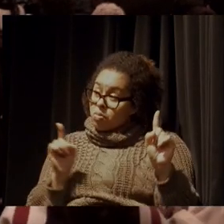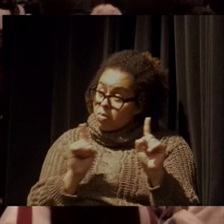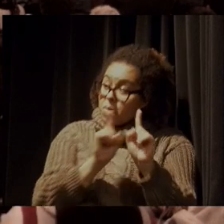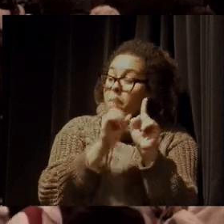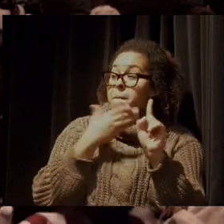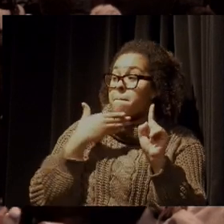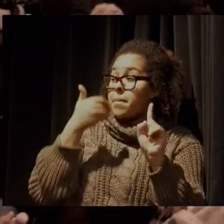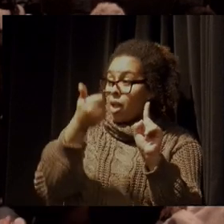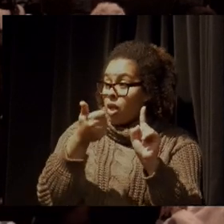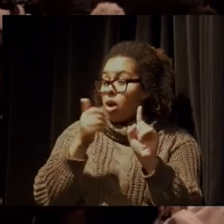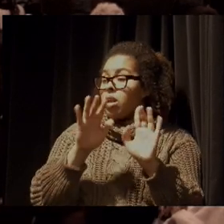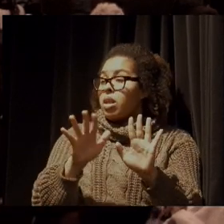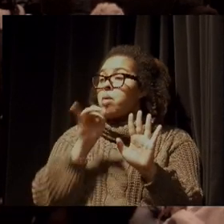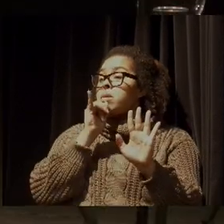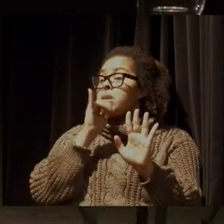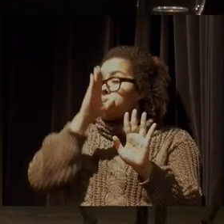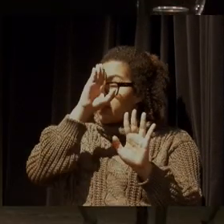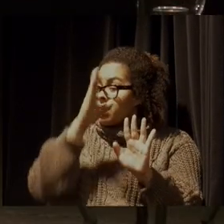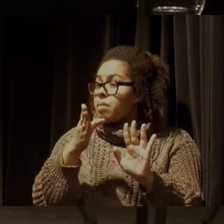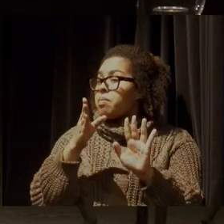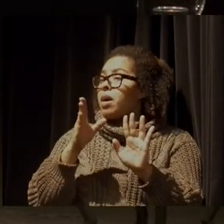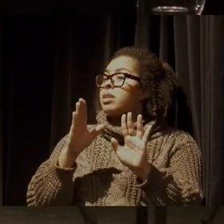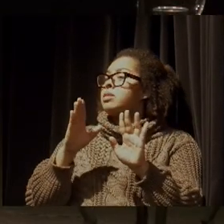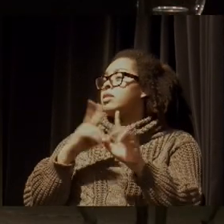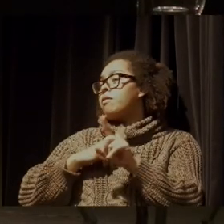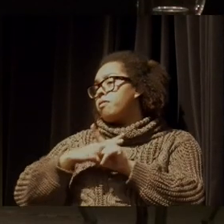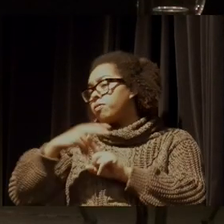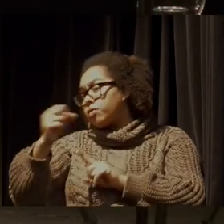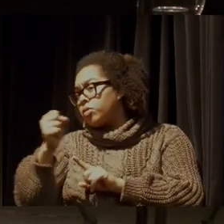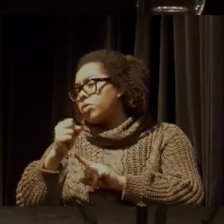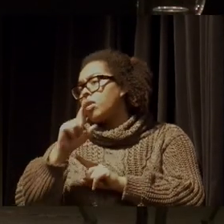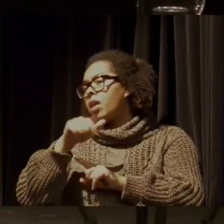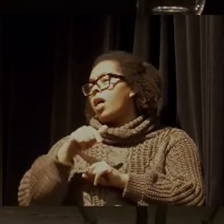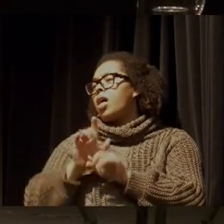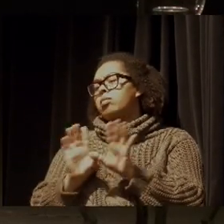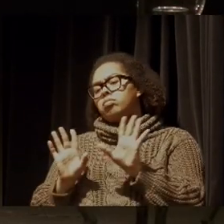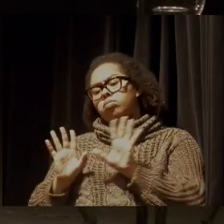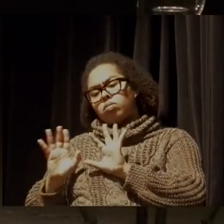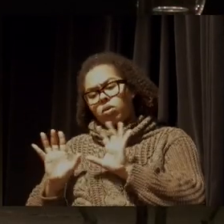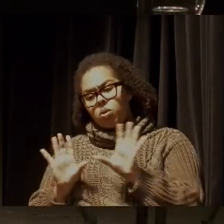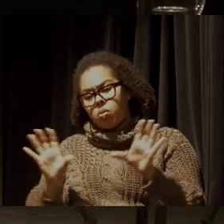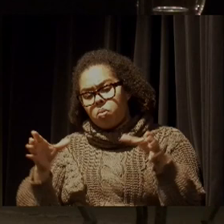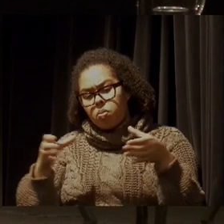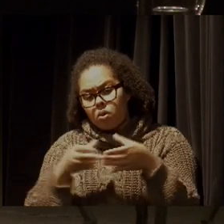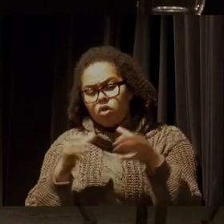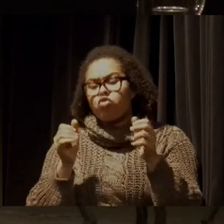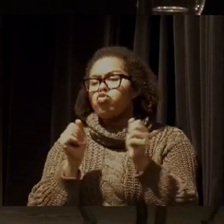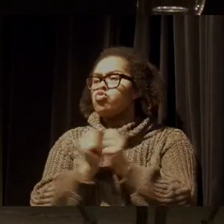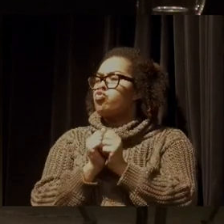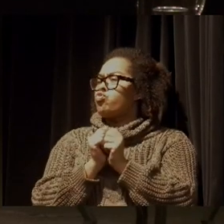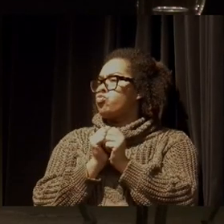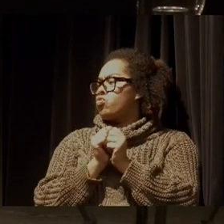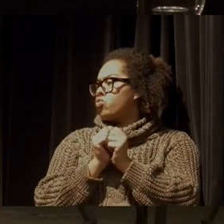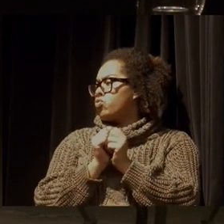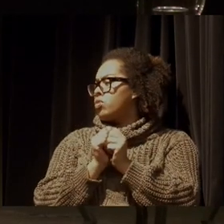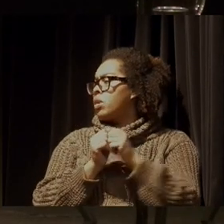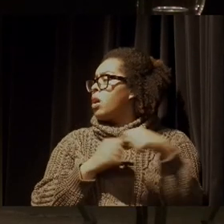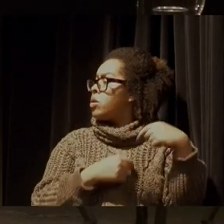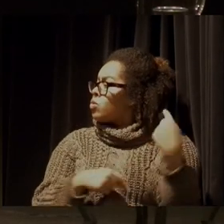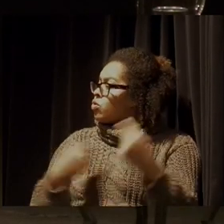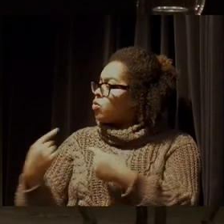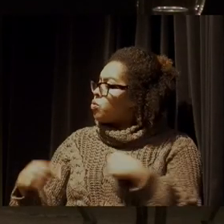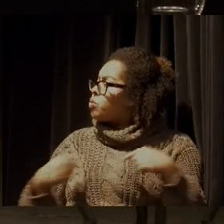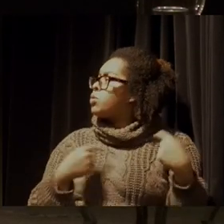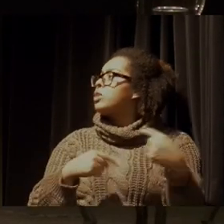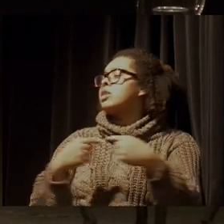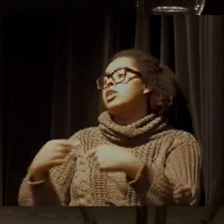que as grandes conquistas, elas são conquistas de massa, elas são conquistas coletivas, as políticas que